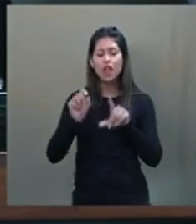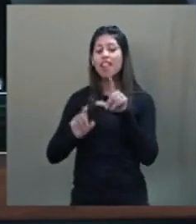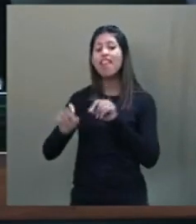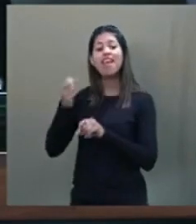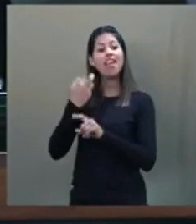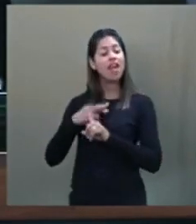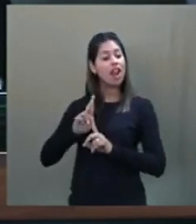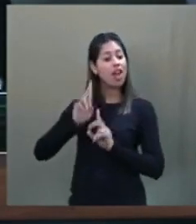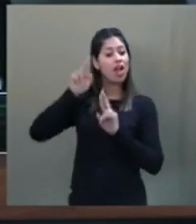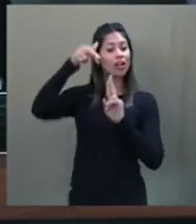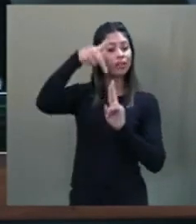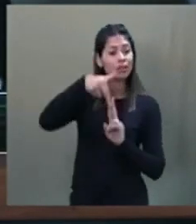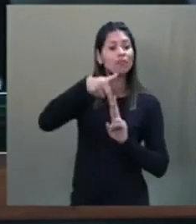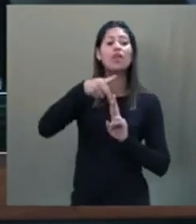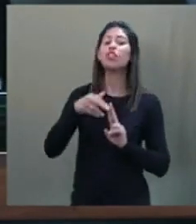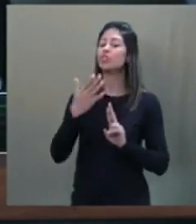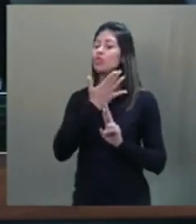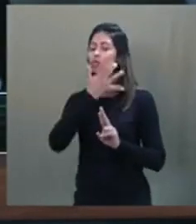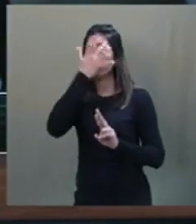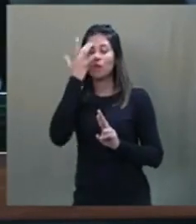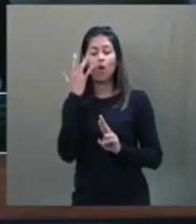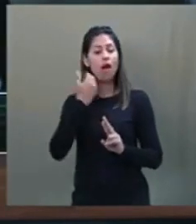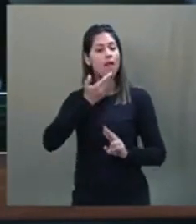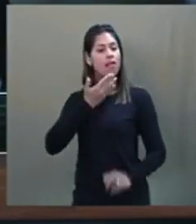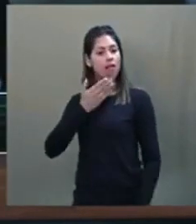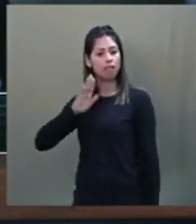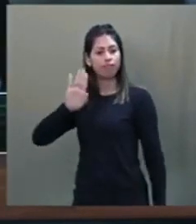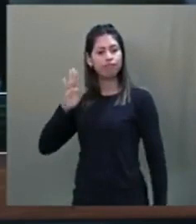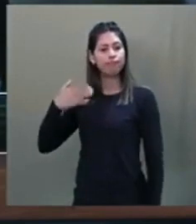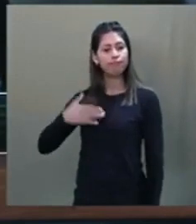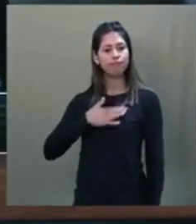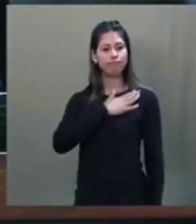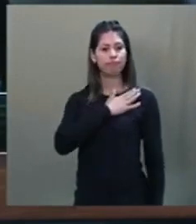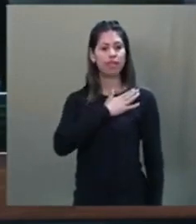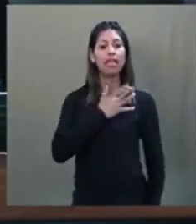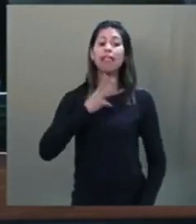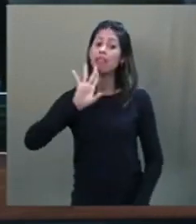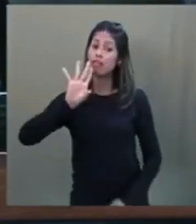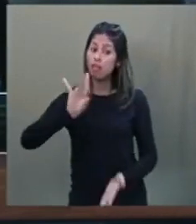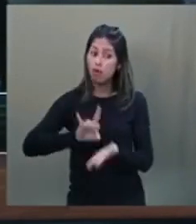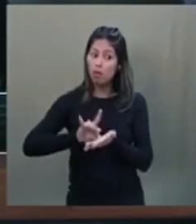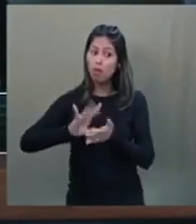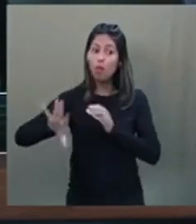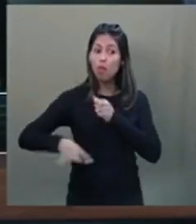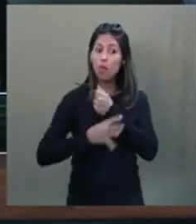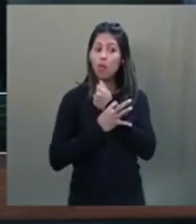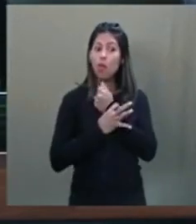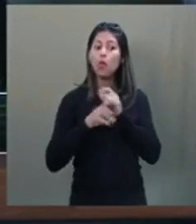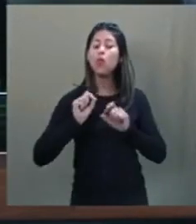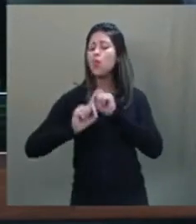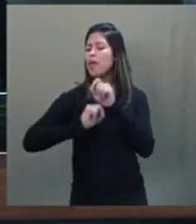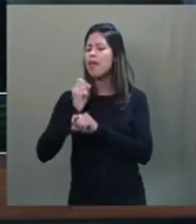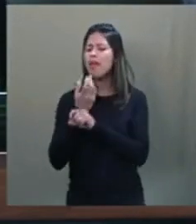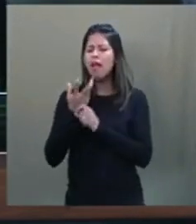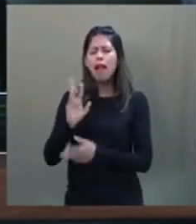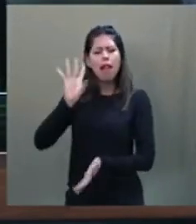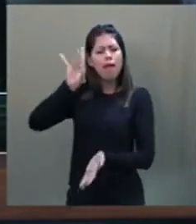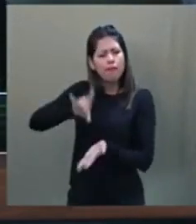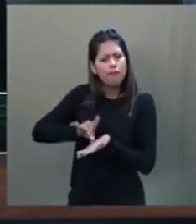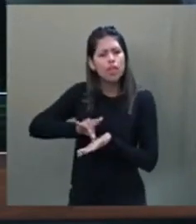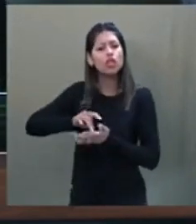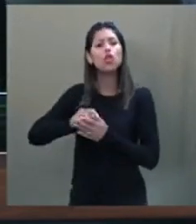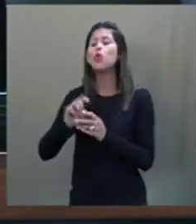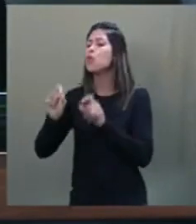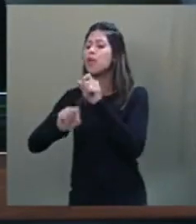seus governantes. As eleições existem para assegurar a legitimidade do poder político, pois o resultado das urnas